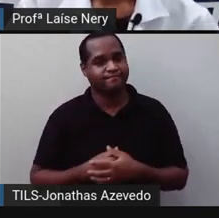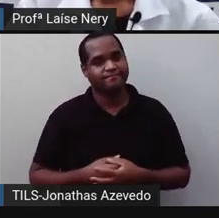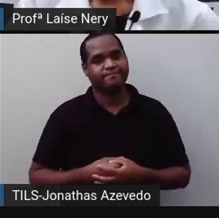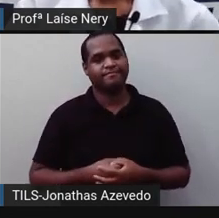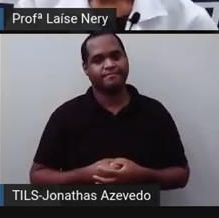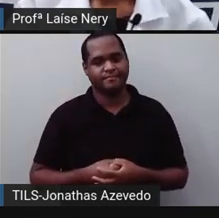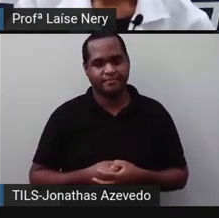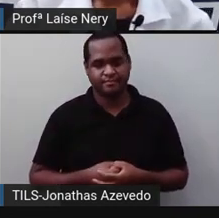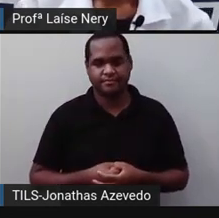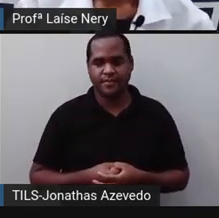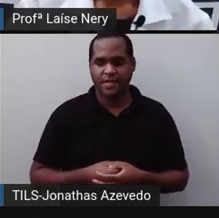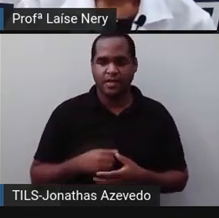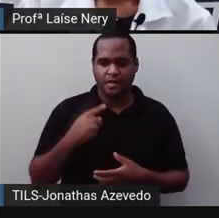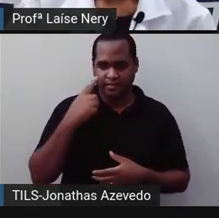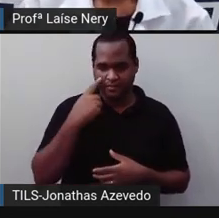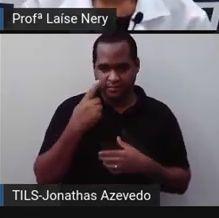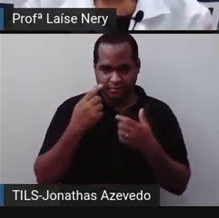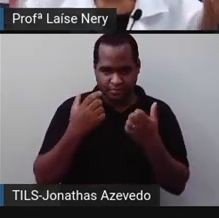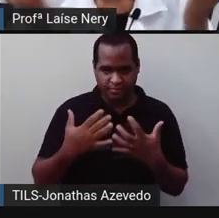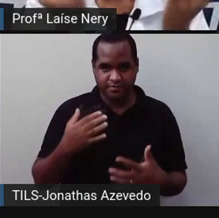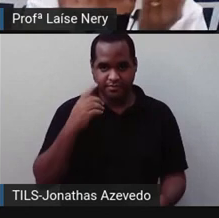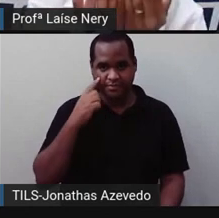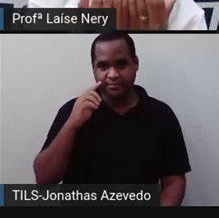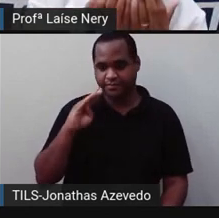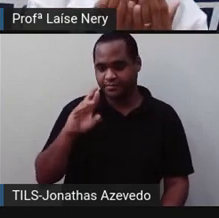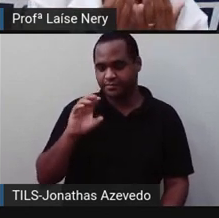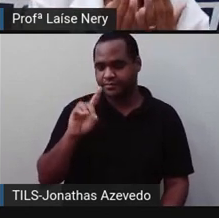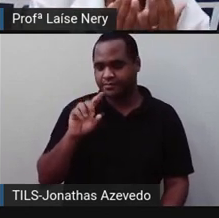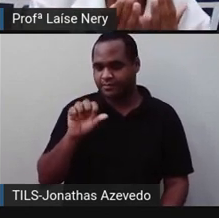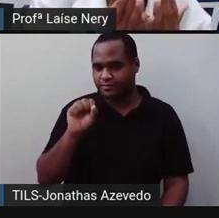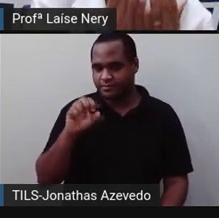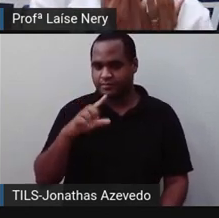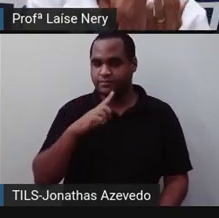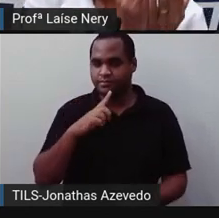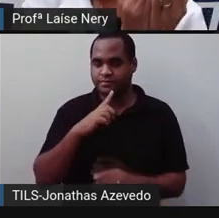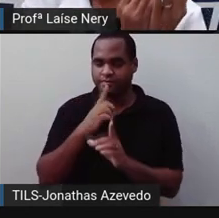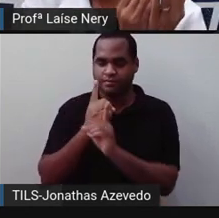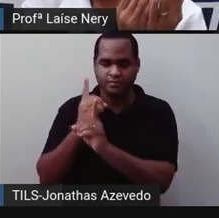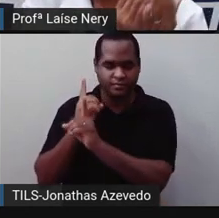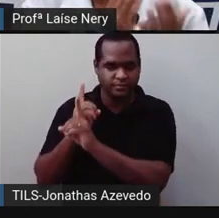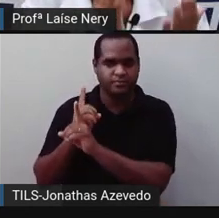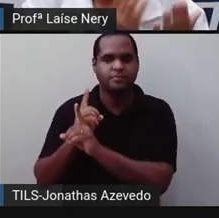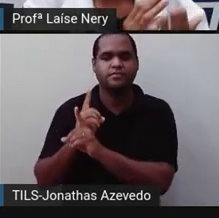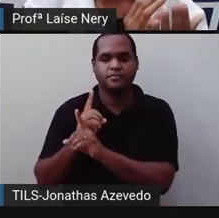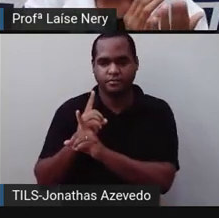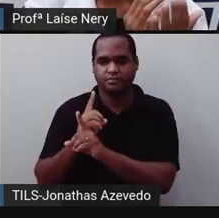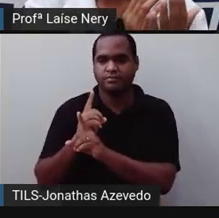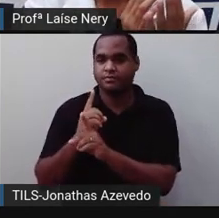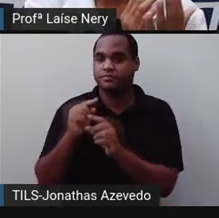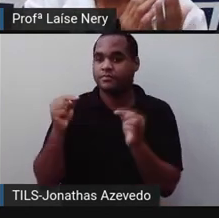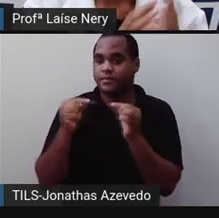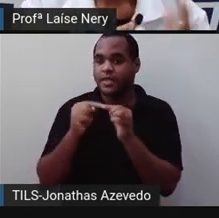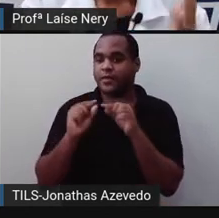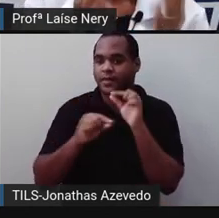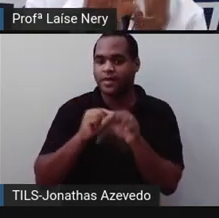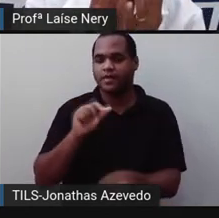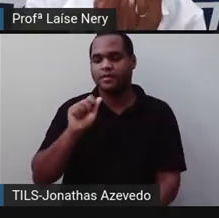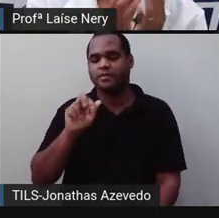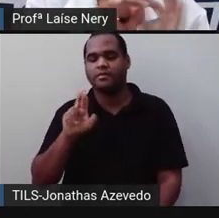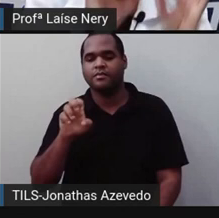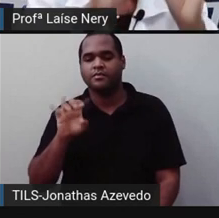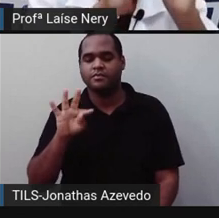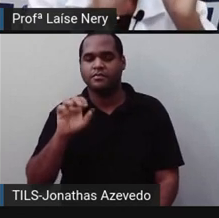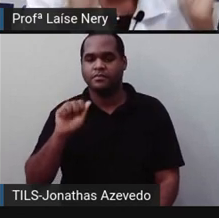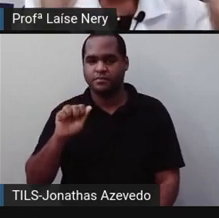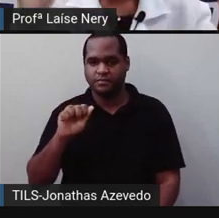As bordas onde se encontram essas faces chamam-se arestas. Ou